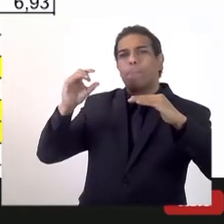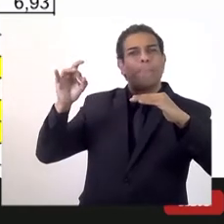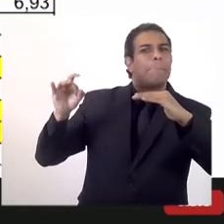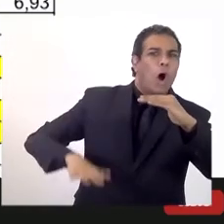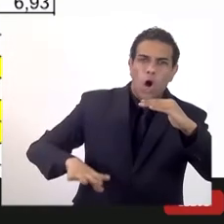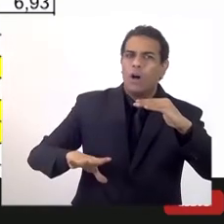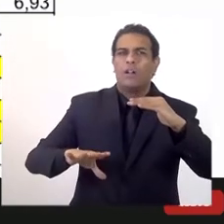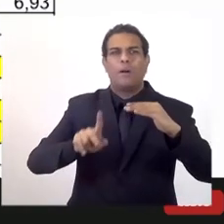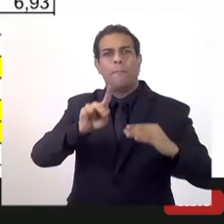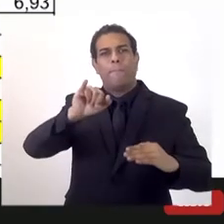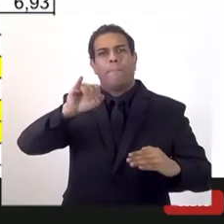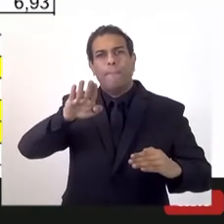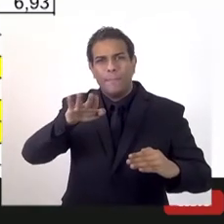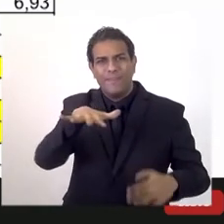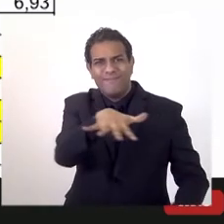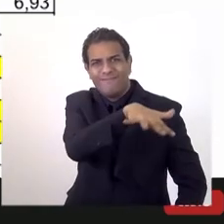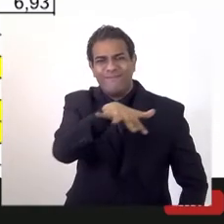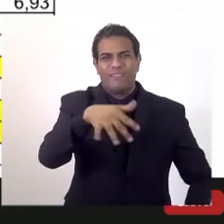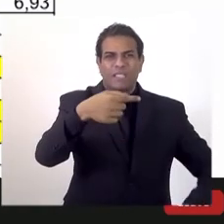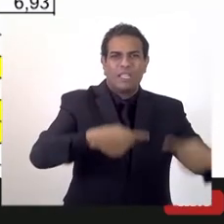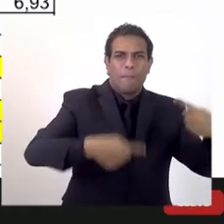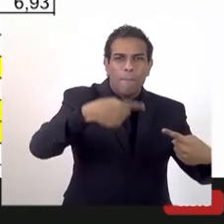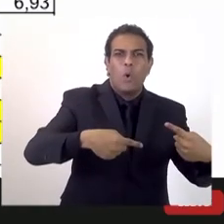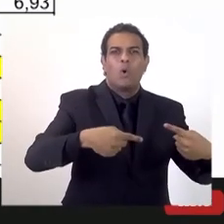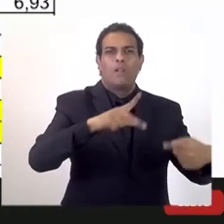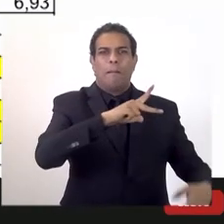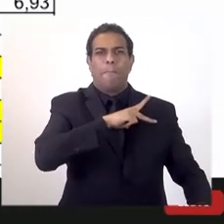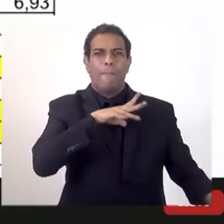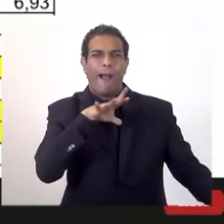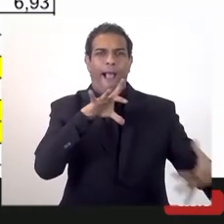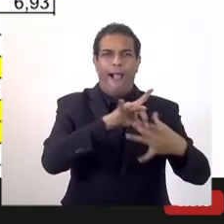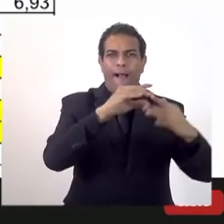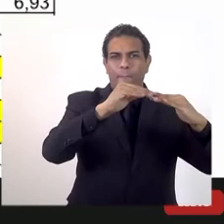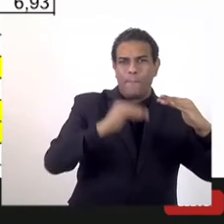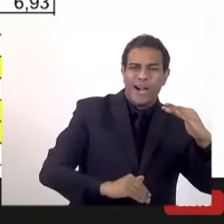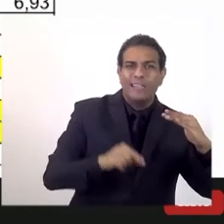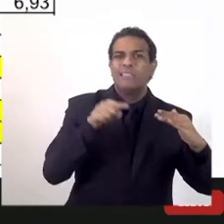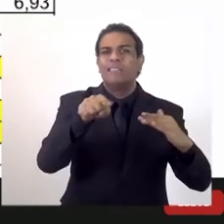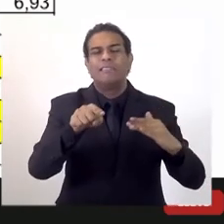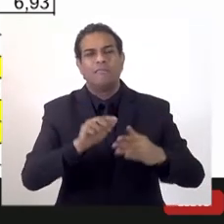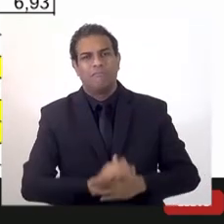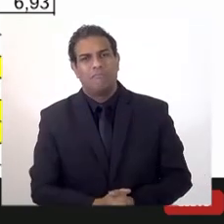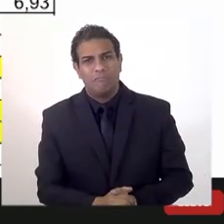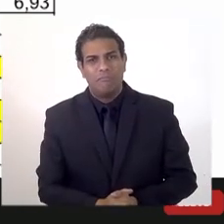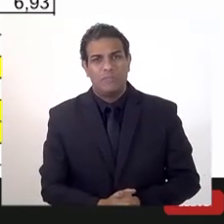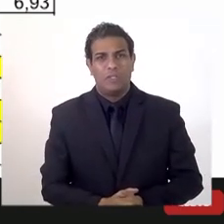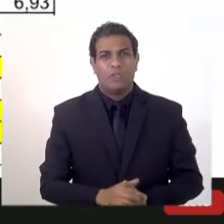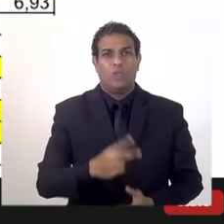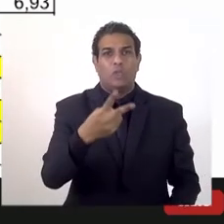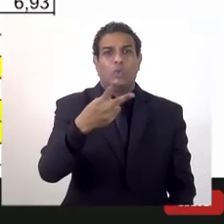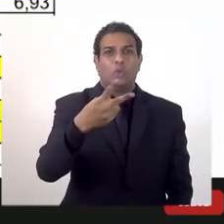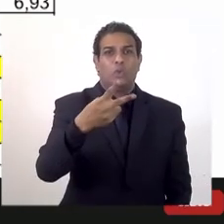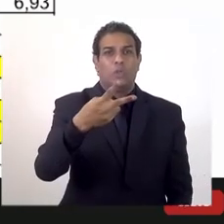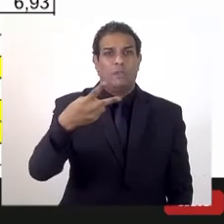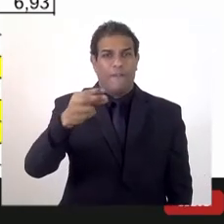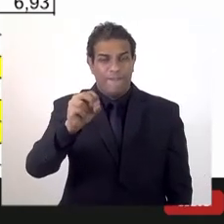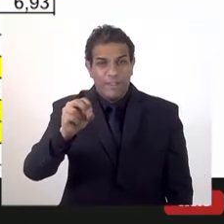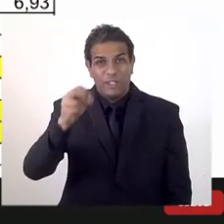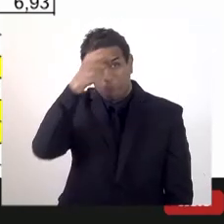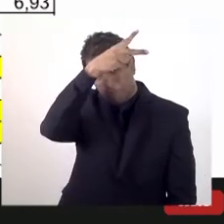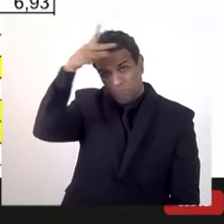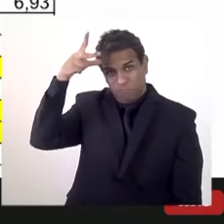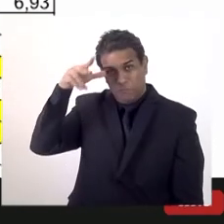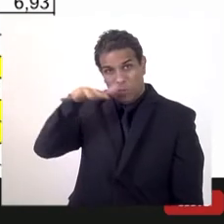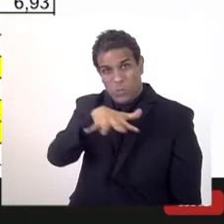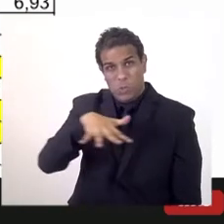termos de relação entre o privado formal e população, são cerca de 207 municípios, tem mais de 100 mil